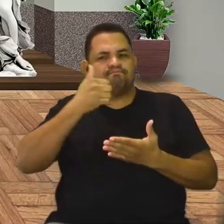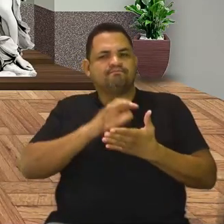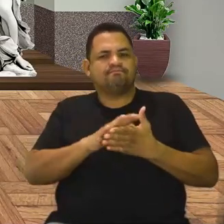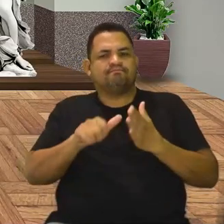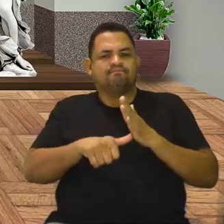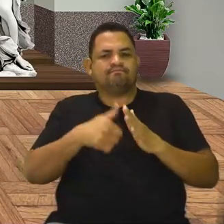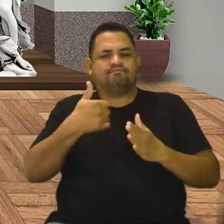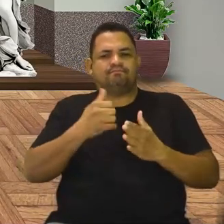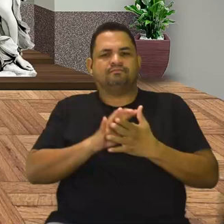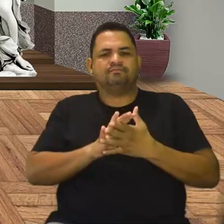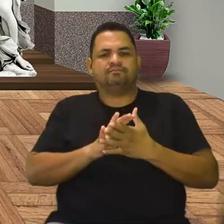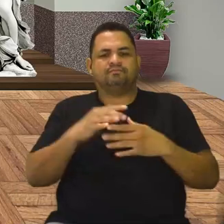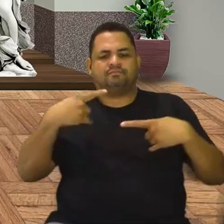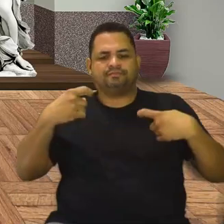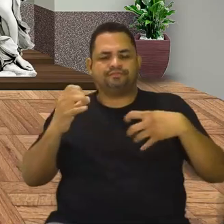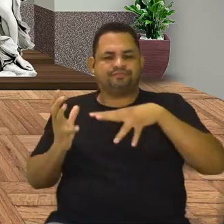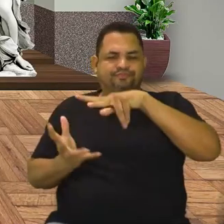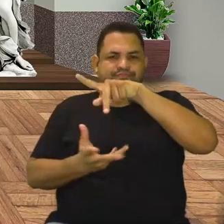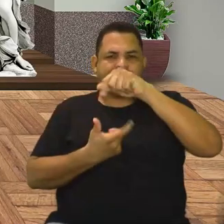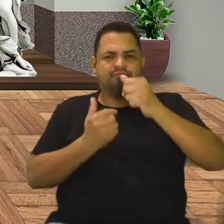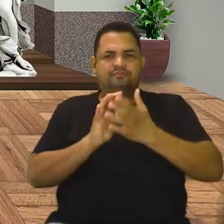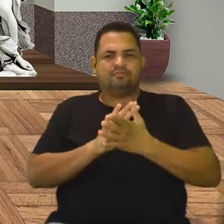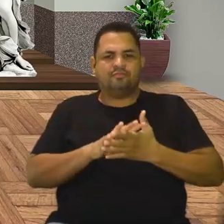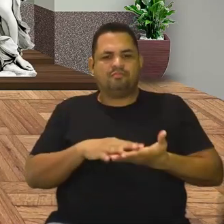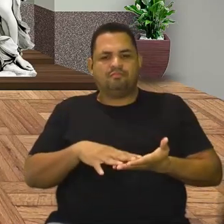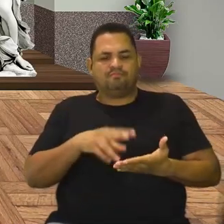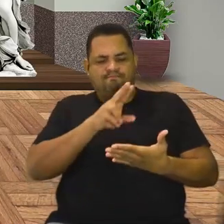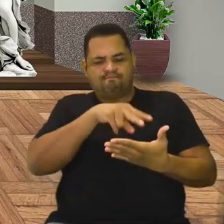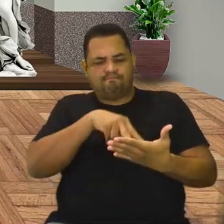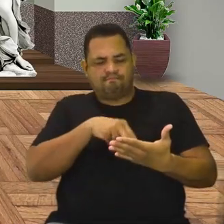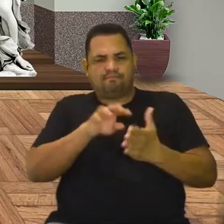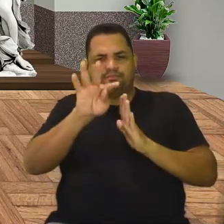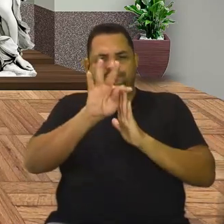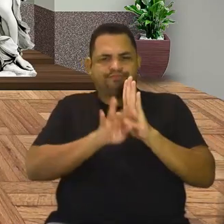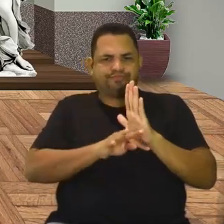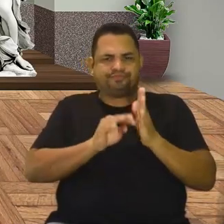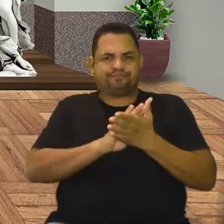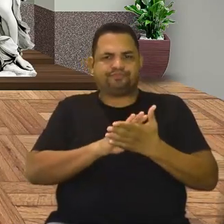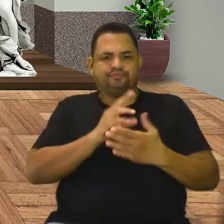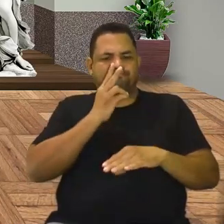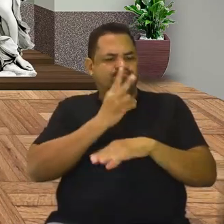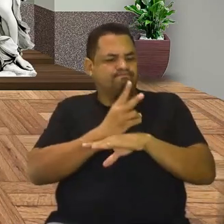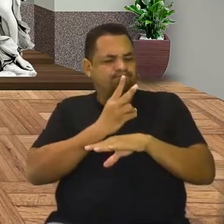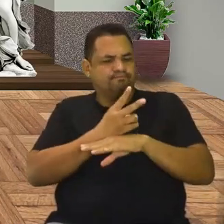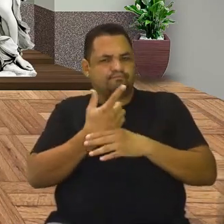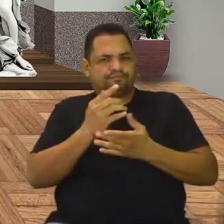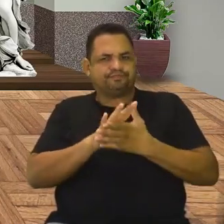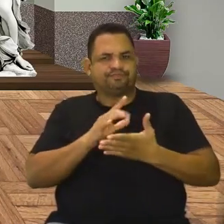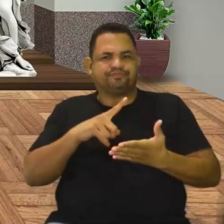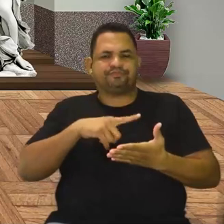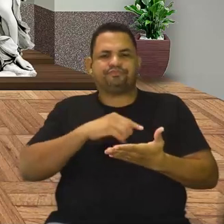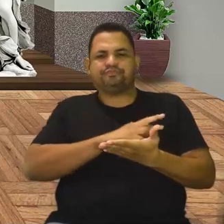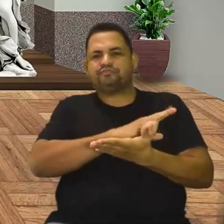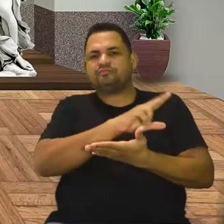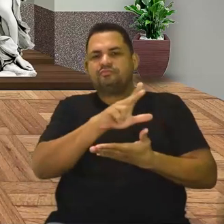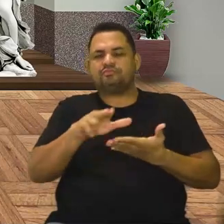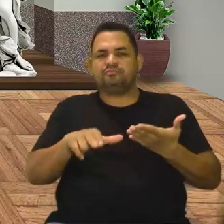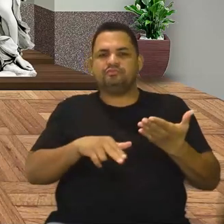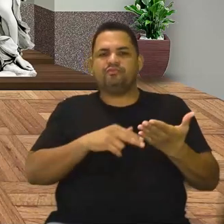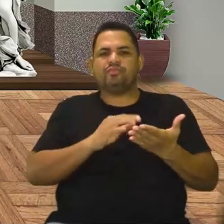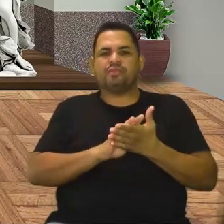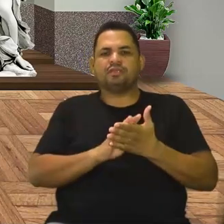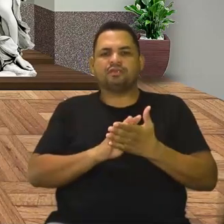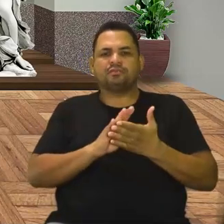Assistam filmes, leiam livros, leiam artigos, textos, documentários, tem muita vasta,